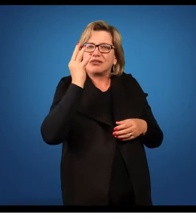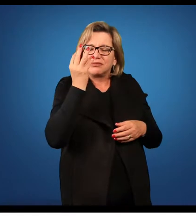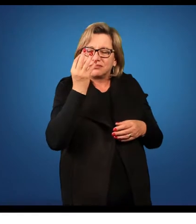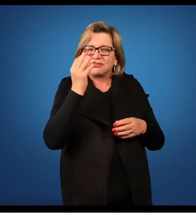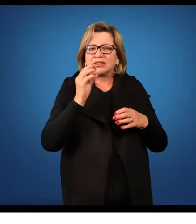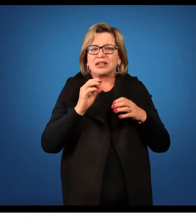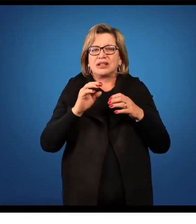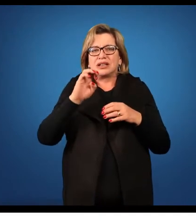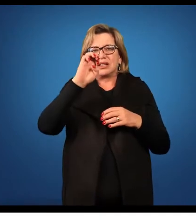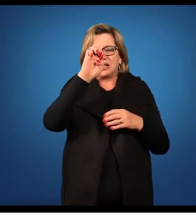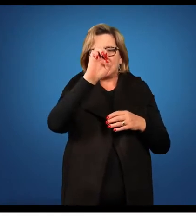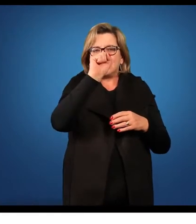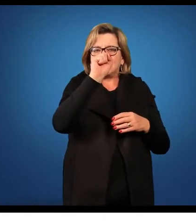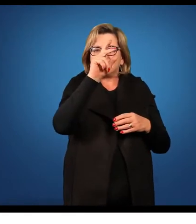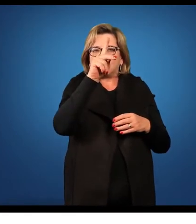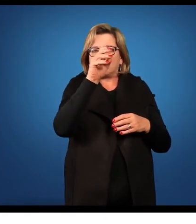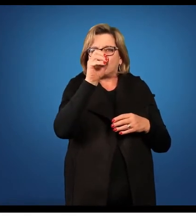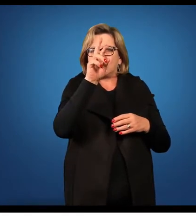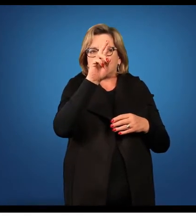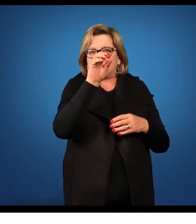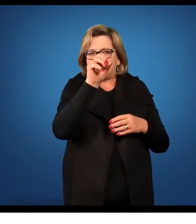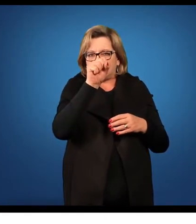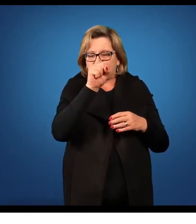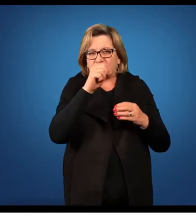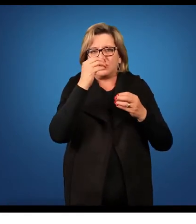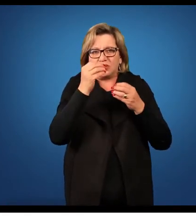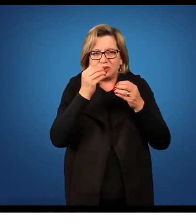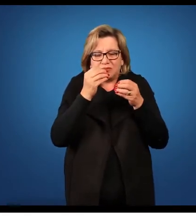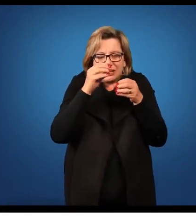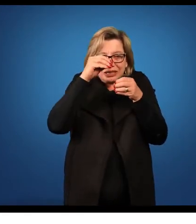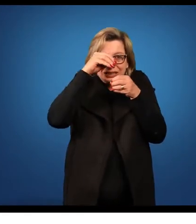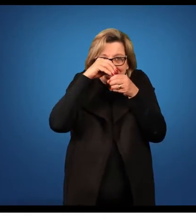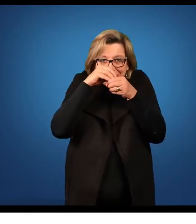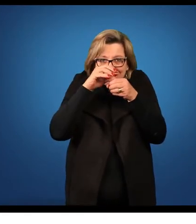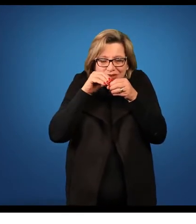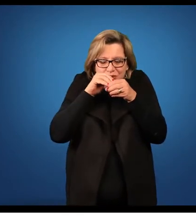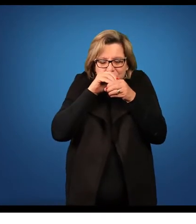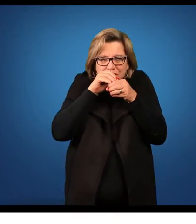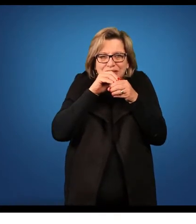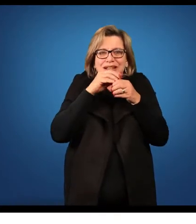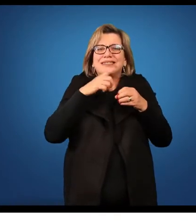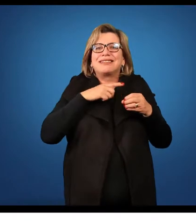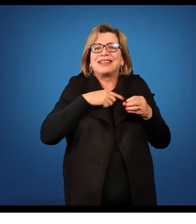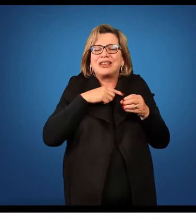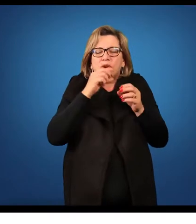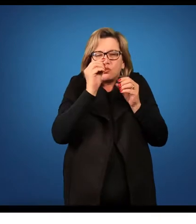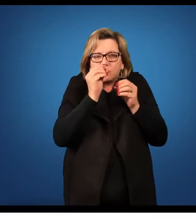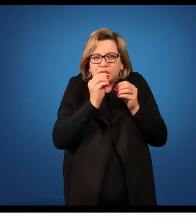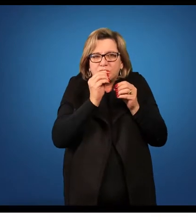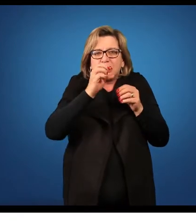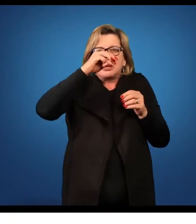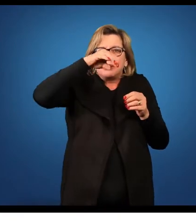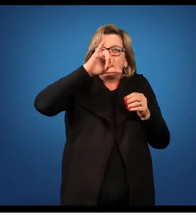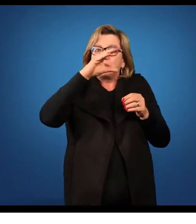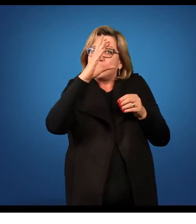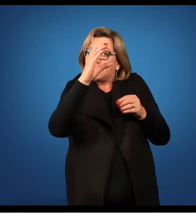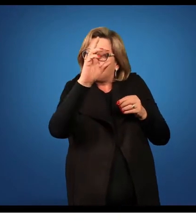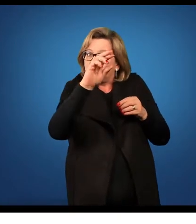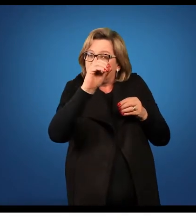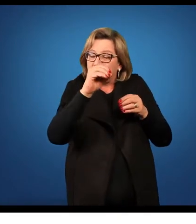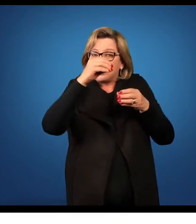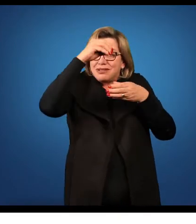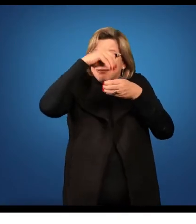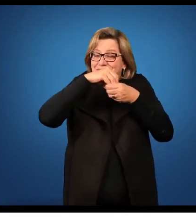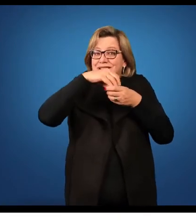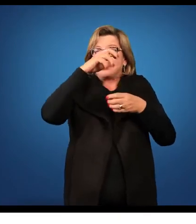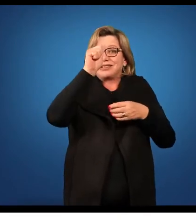através dos seus esporanjos dentro dos esporanjos nós temos os microsporanjos que ocorrem na antera e no interior da antera